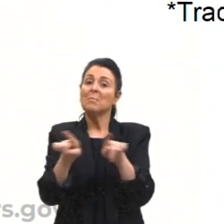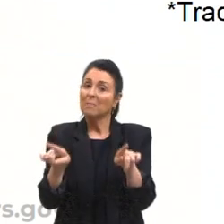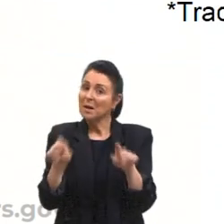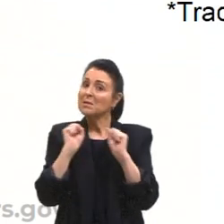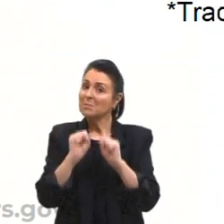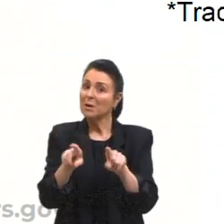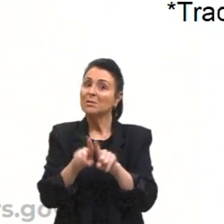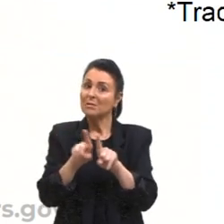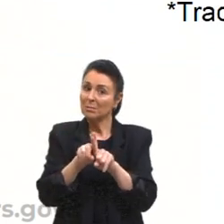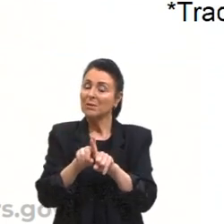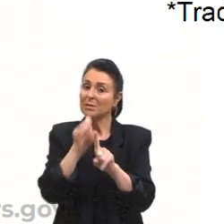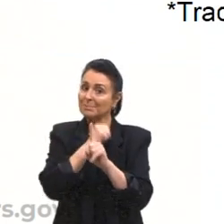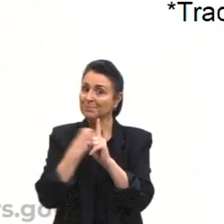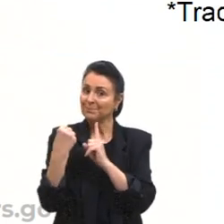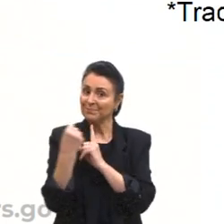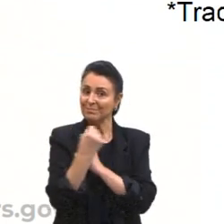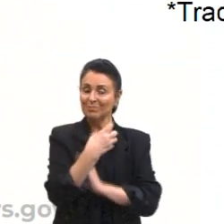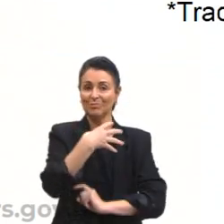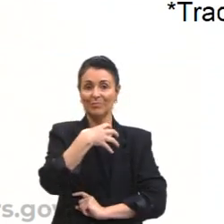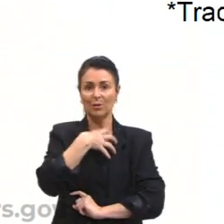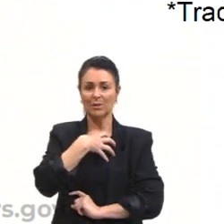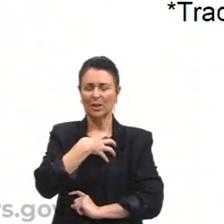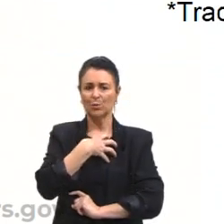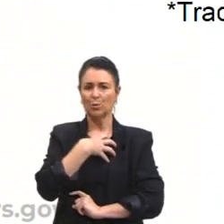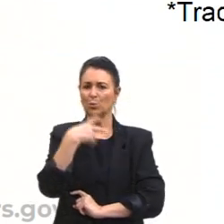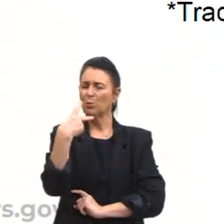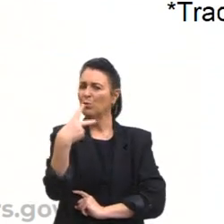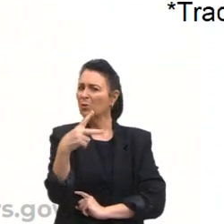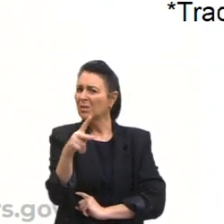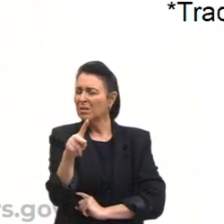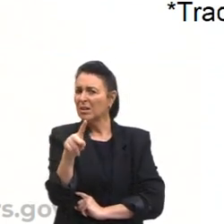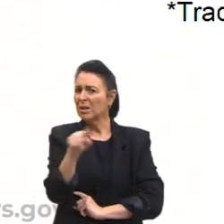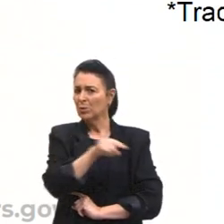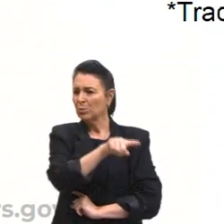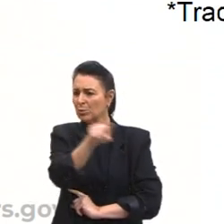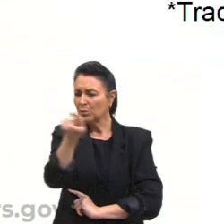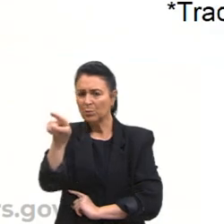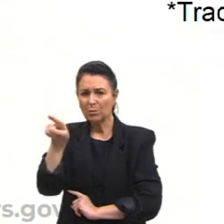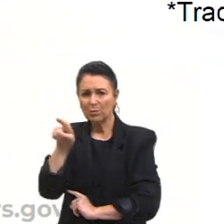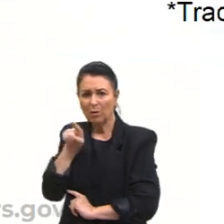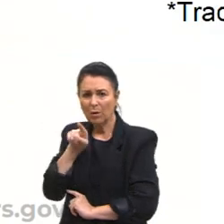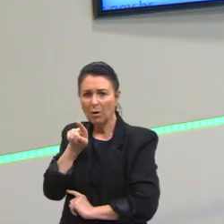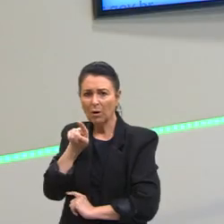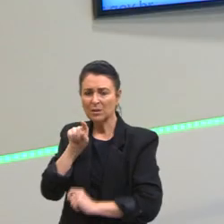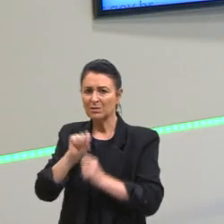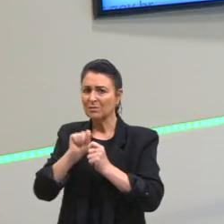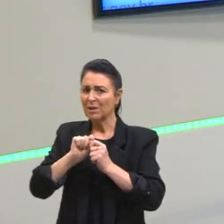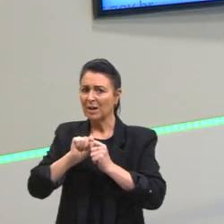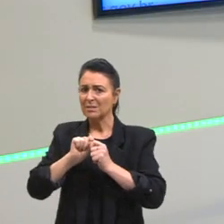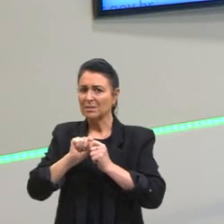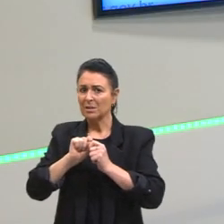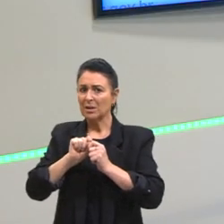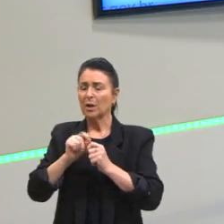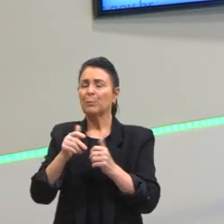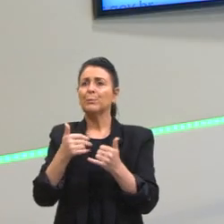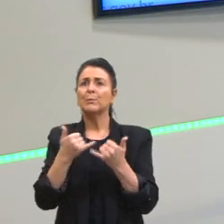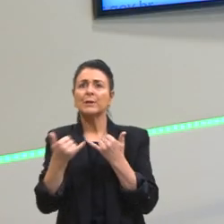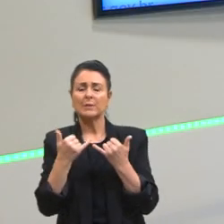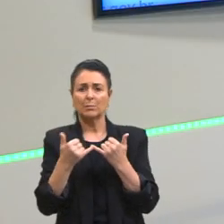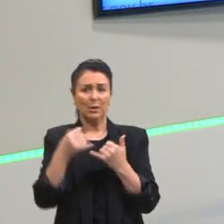sociais. A forma como você jogar, pode ser sociais, você jogar um lixo